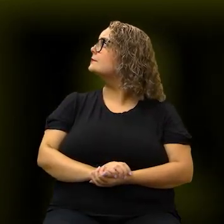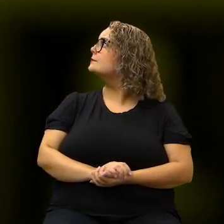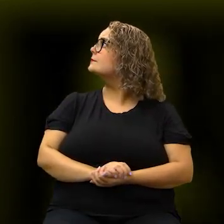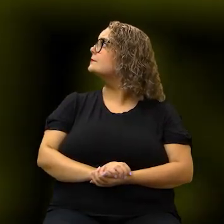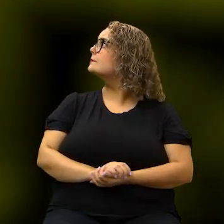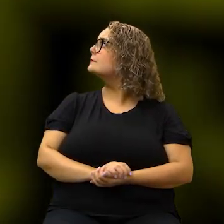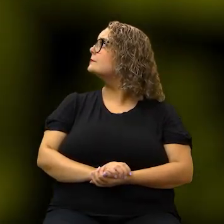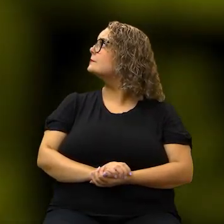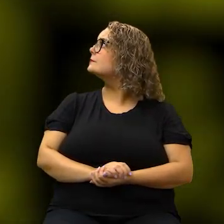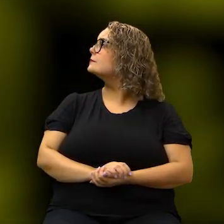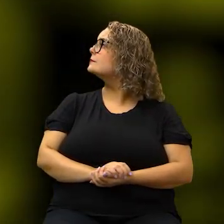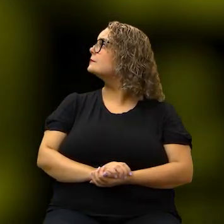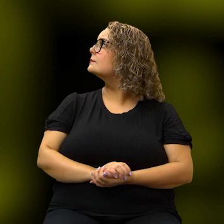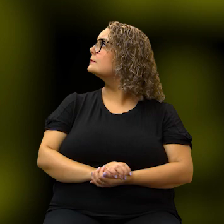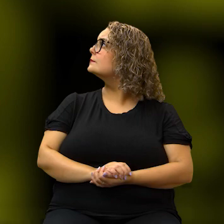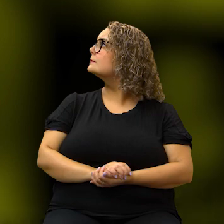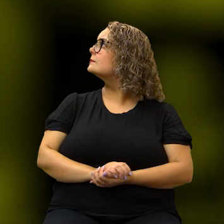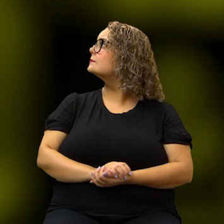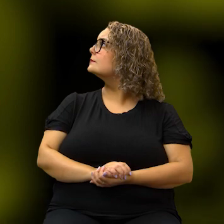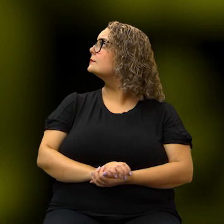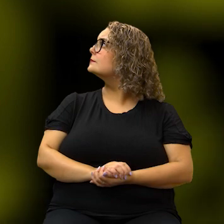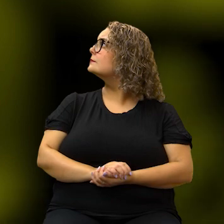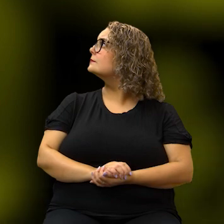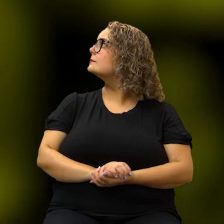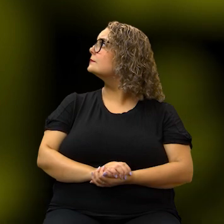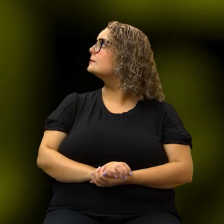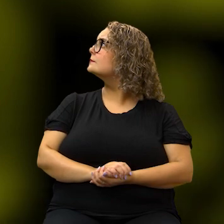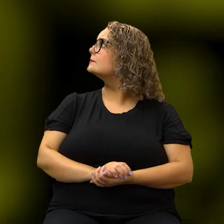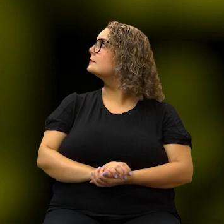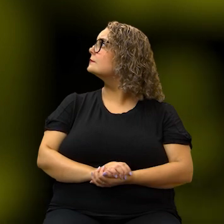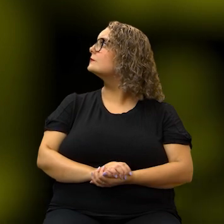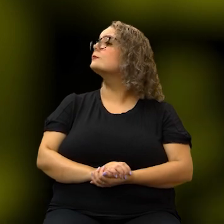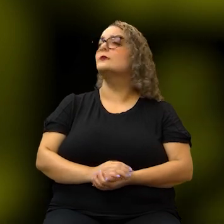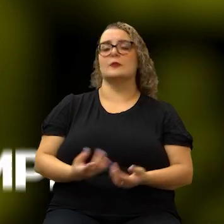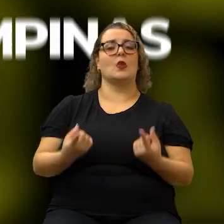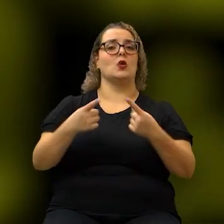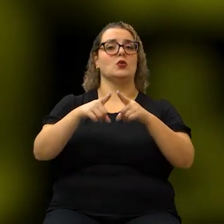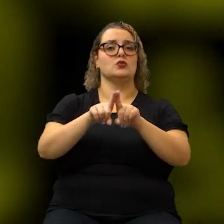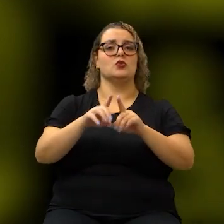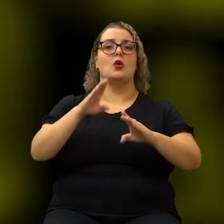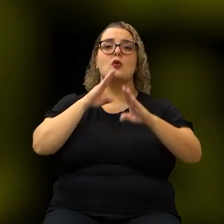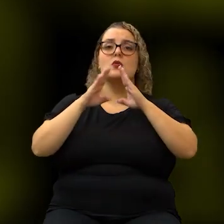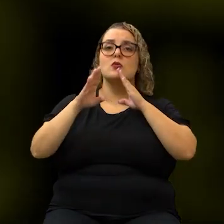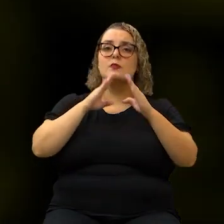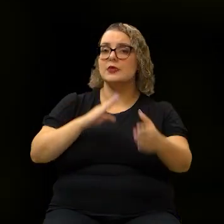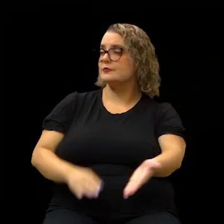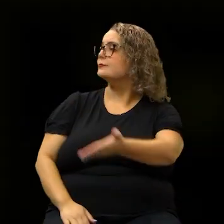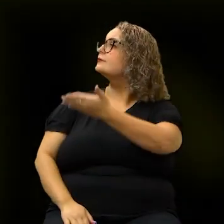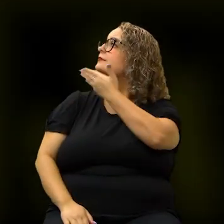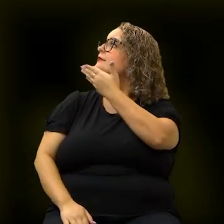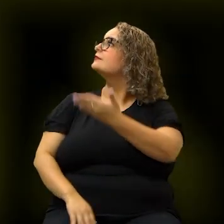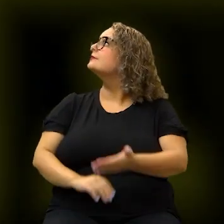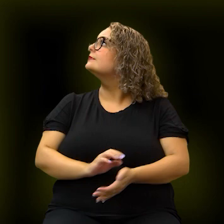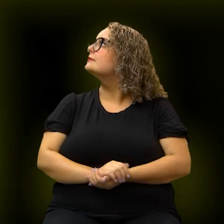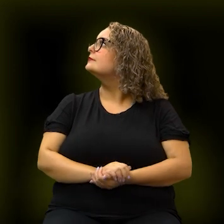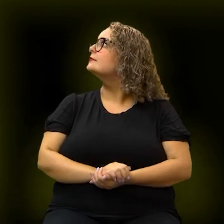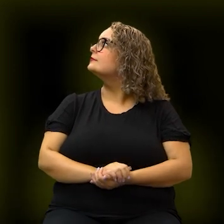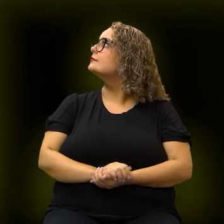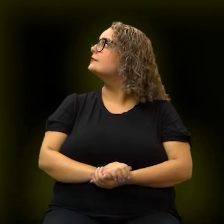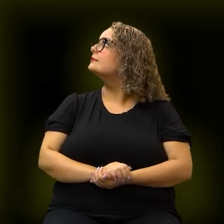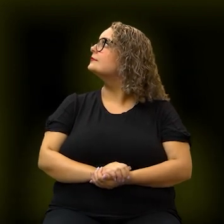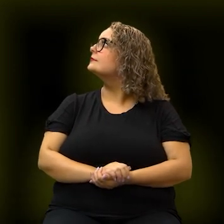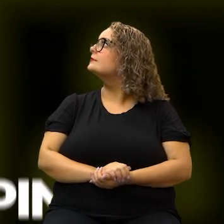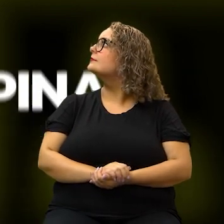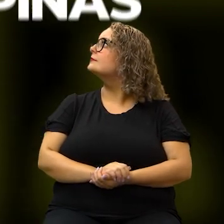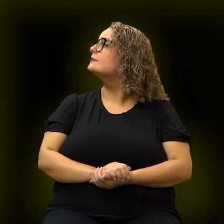do Canal 4 da NET e do Canal 9 da Vivo Fibra, com transmissão simultânea nas fanpages da TV Câmara